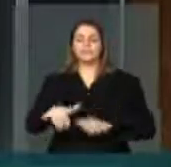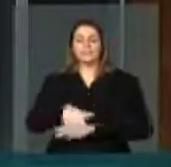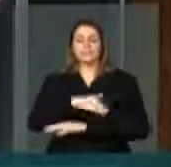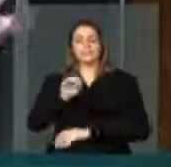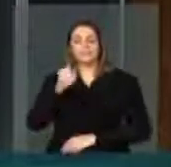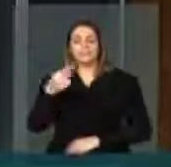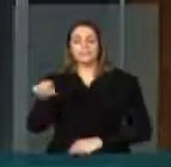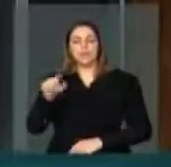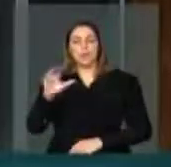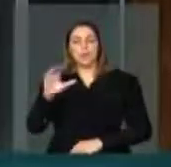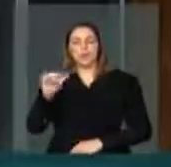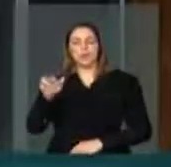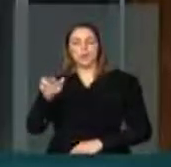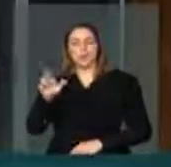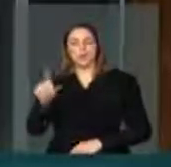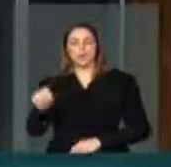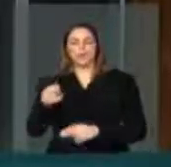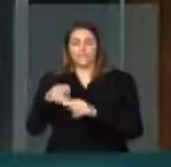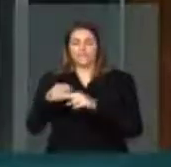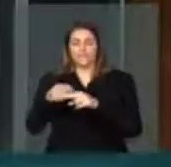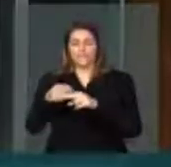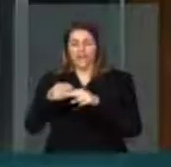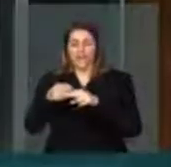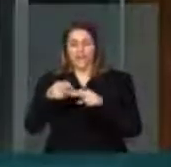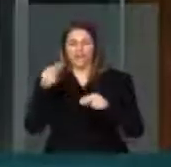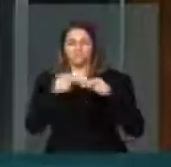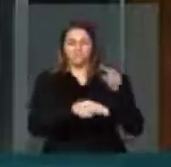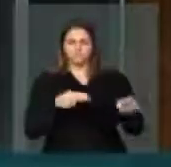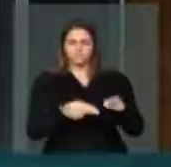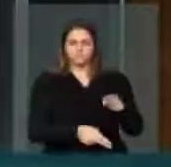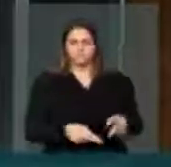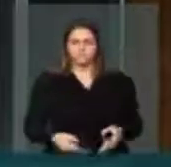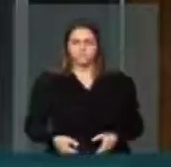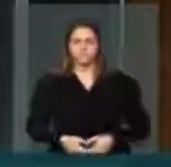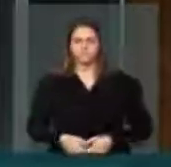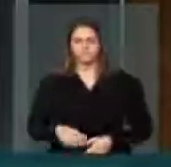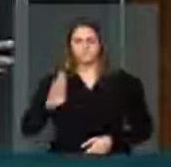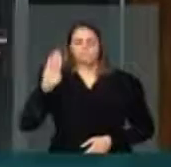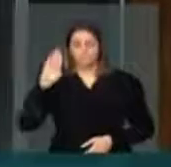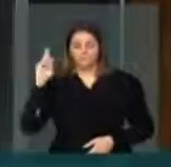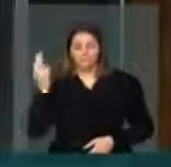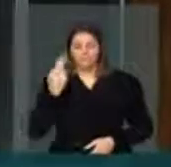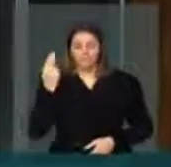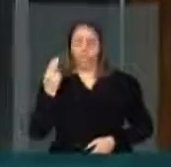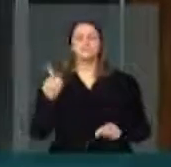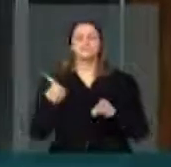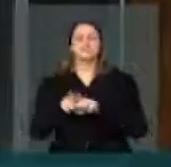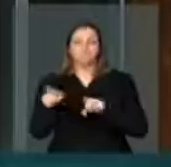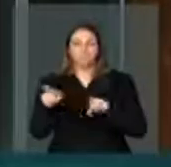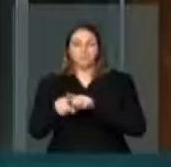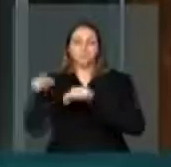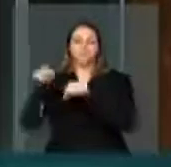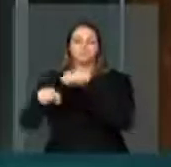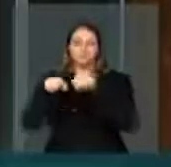facadas para roubar também, lá no Rio de Janeiro, Belo Horizonte, Matança,